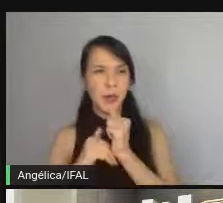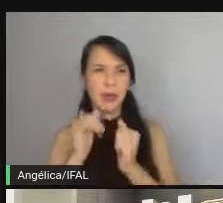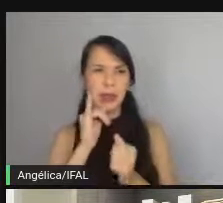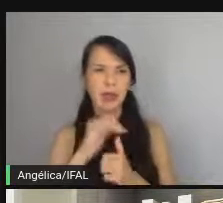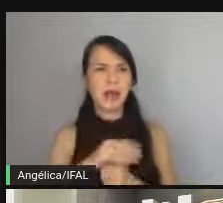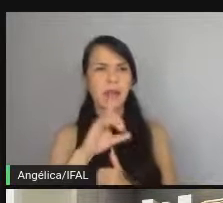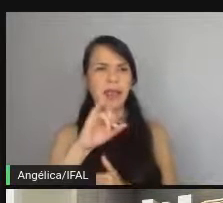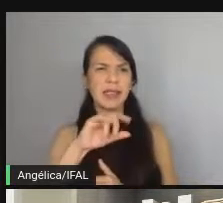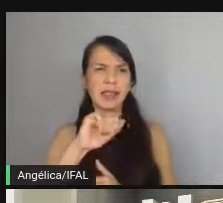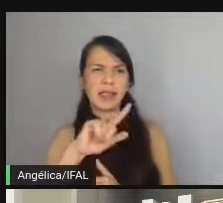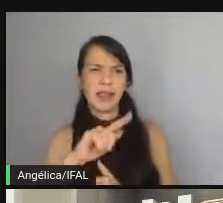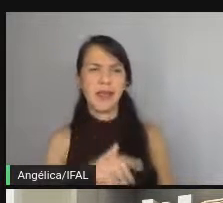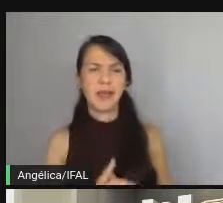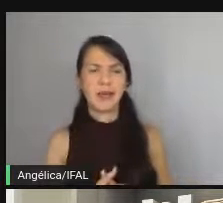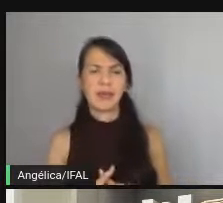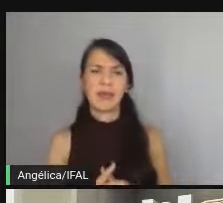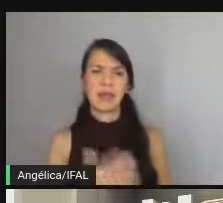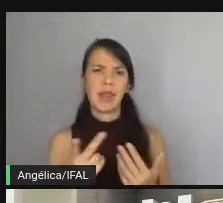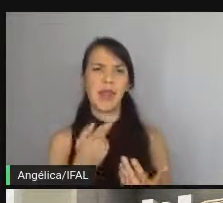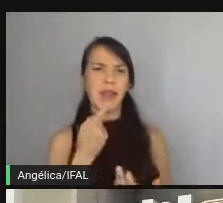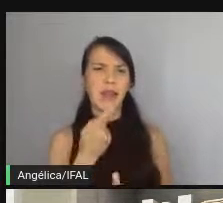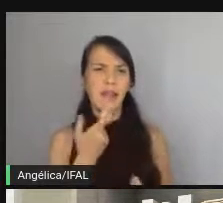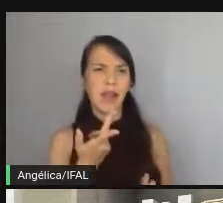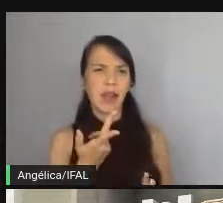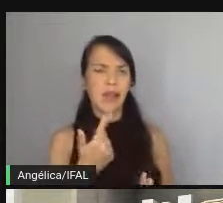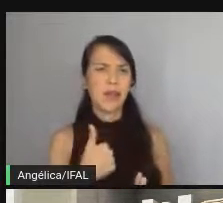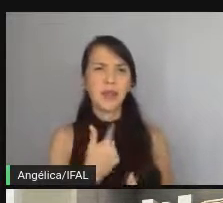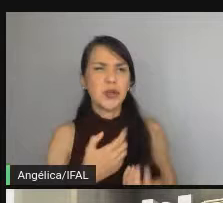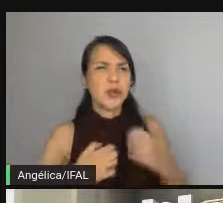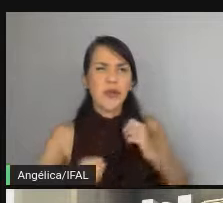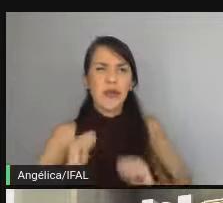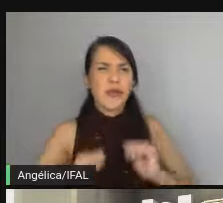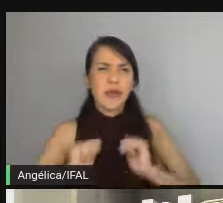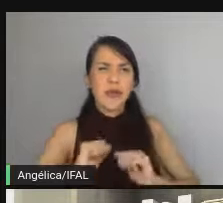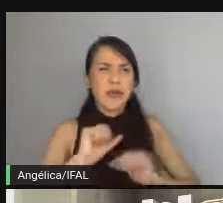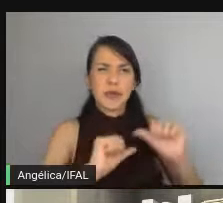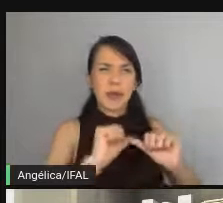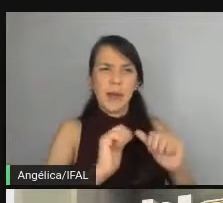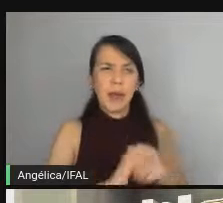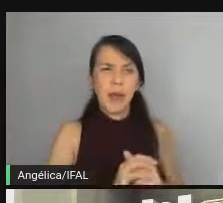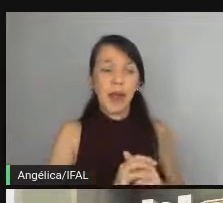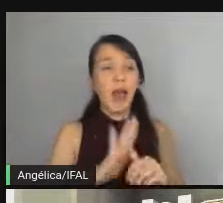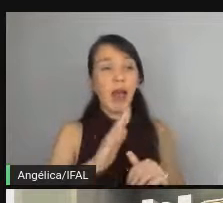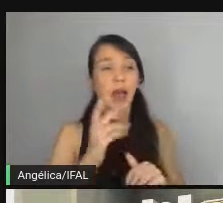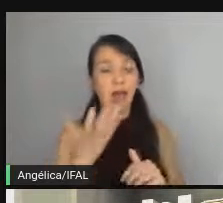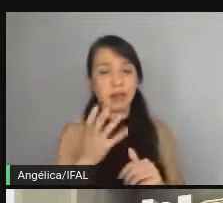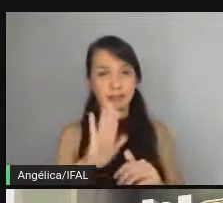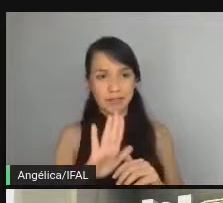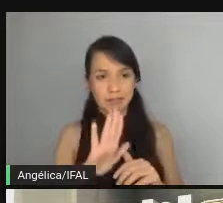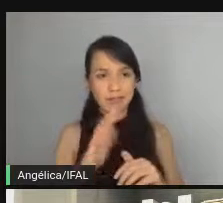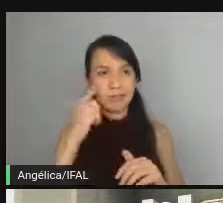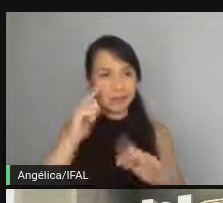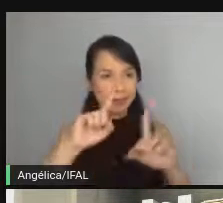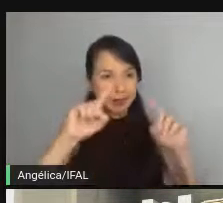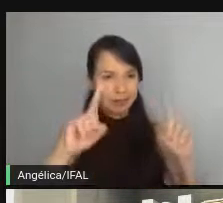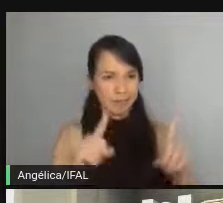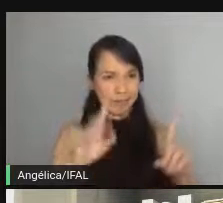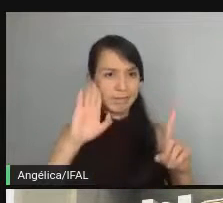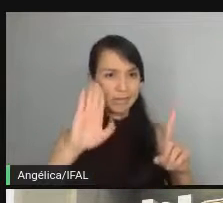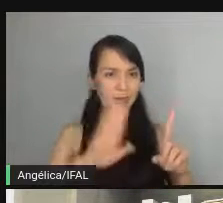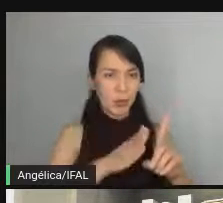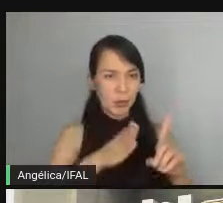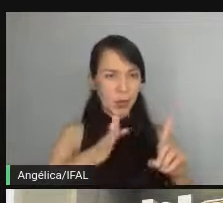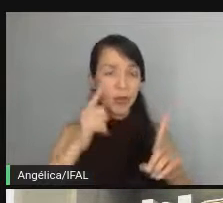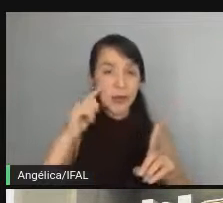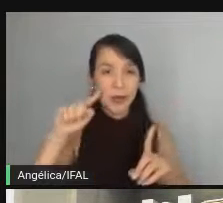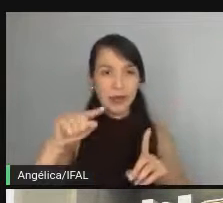mas Daniel, forma, quer dizer que, mas eu não fico ansioso para mudar. E aí eu queria abrir um parênteses aqui, porque eu estou